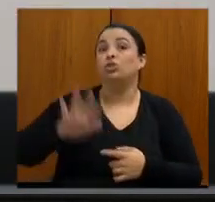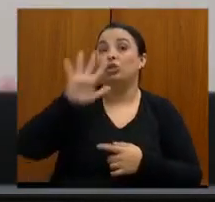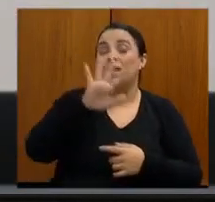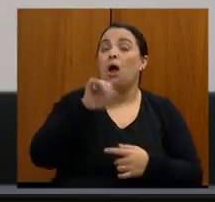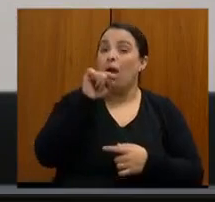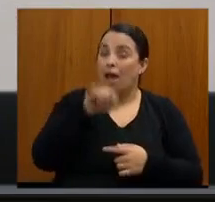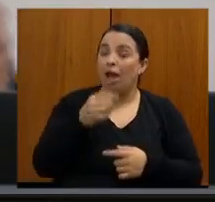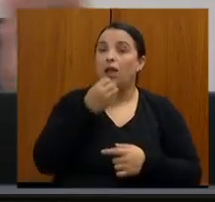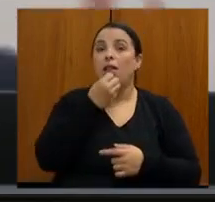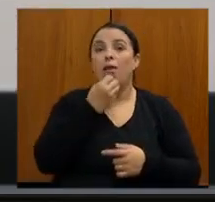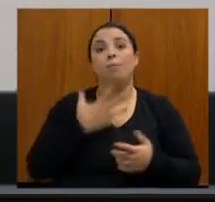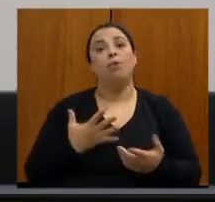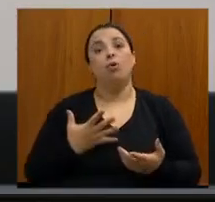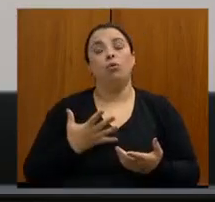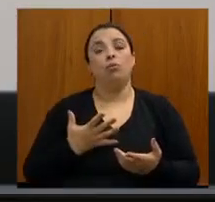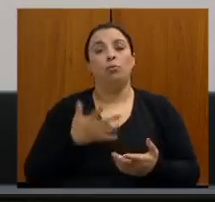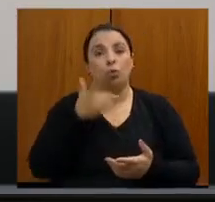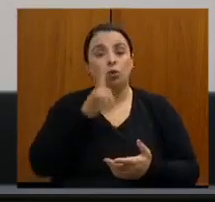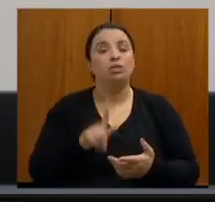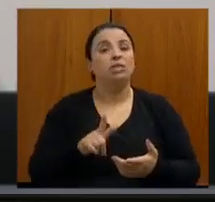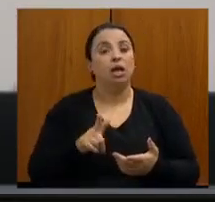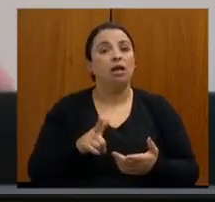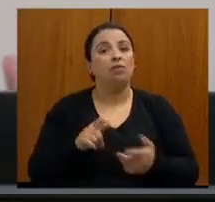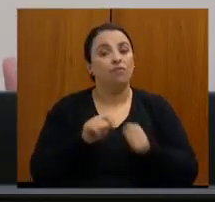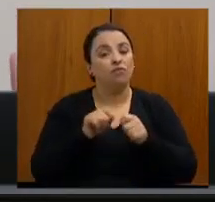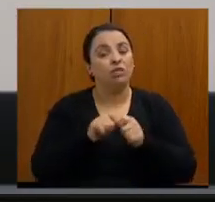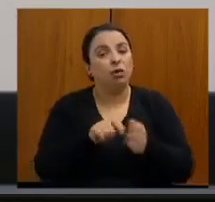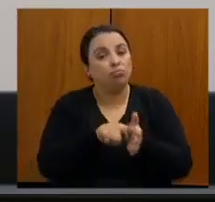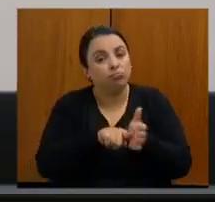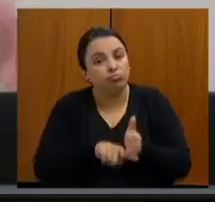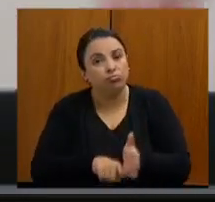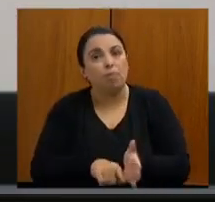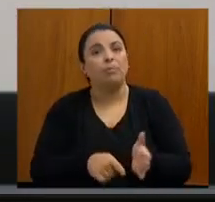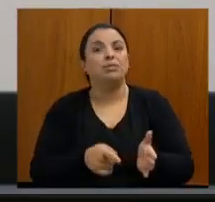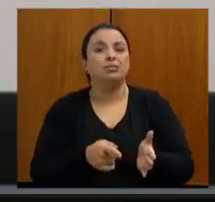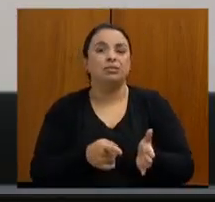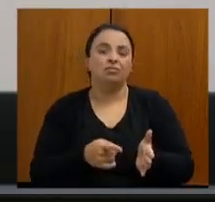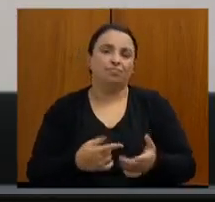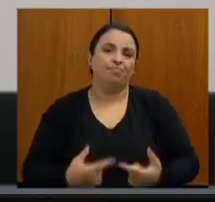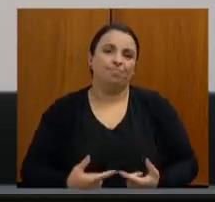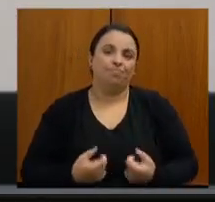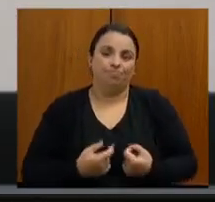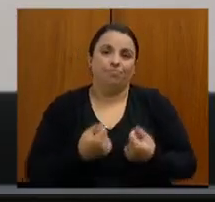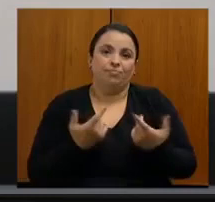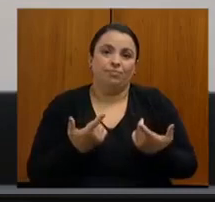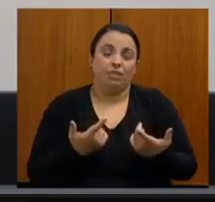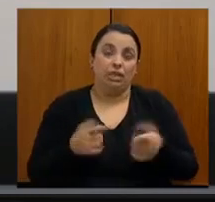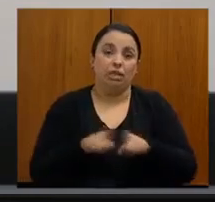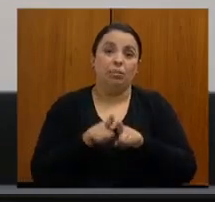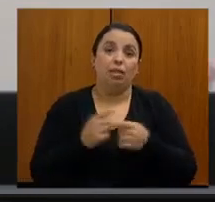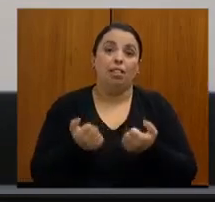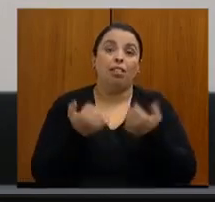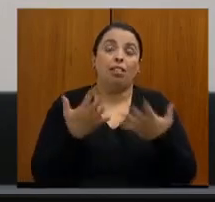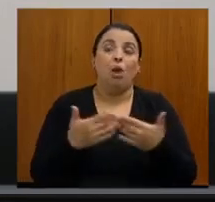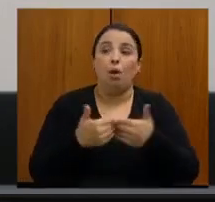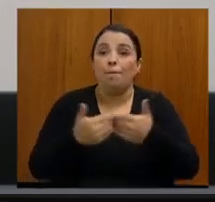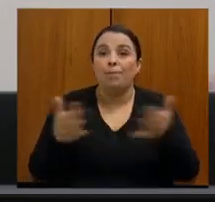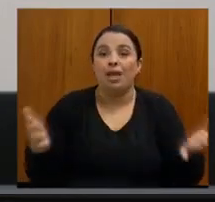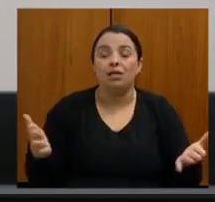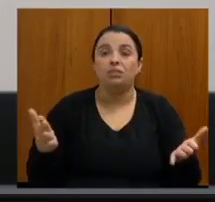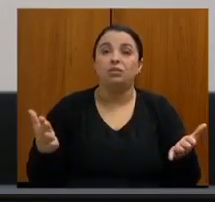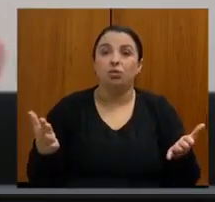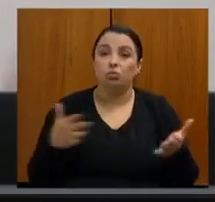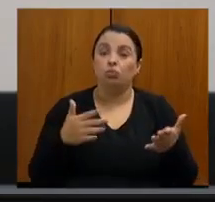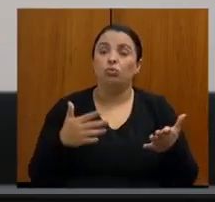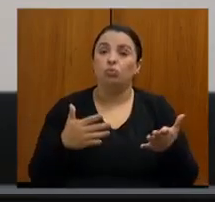cuida de tantas outras doenças e permite até com que nós possamos ampliar o serviço do hospital geral